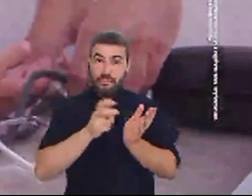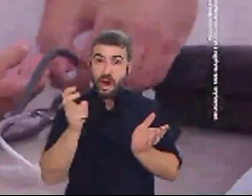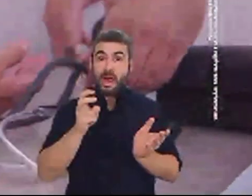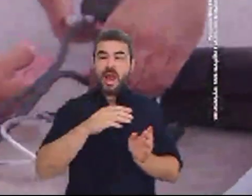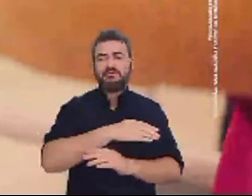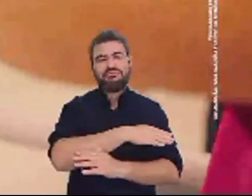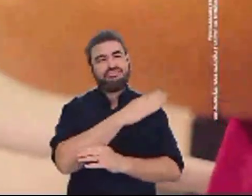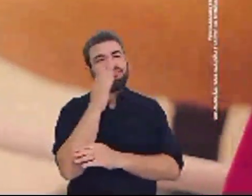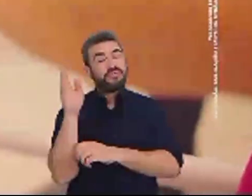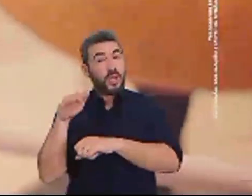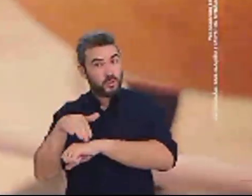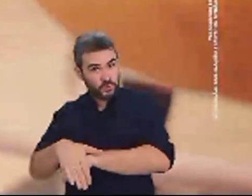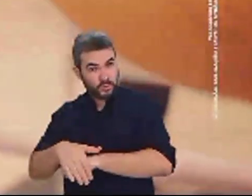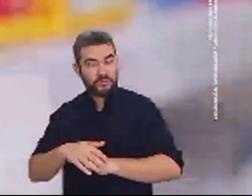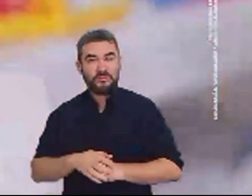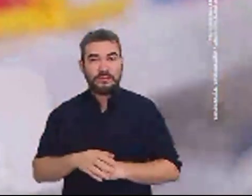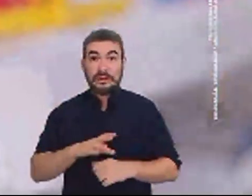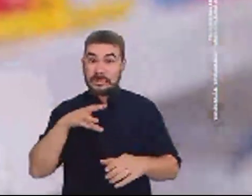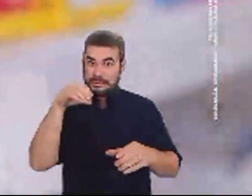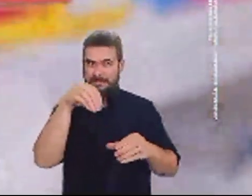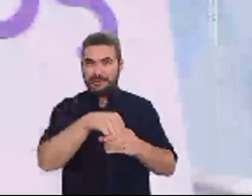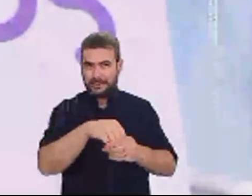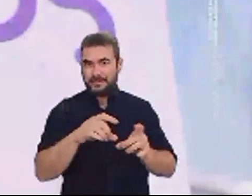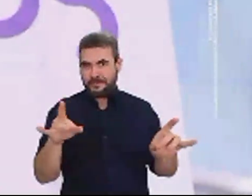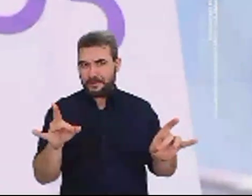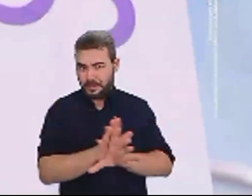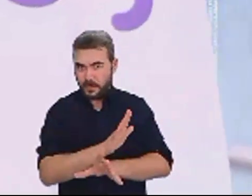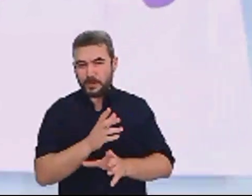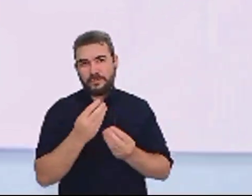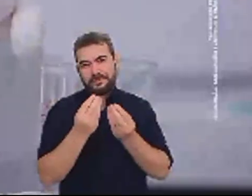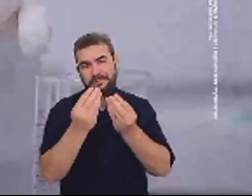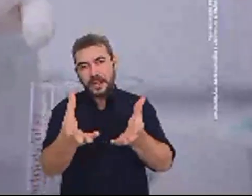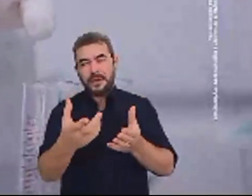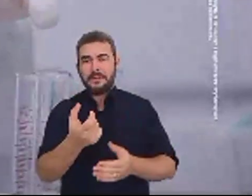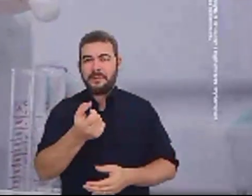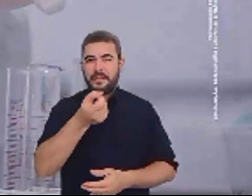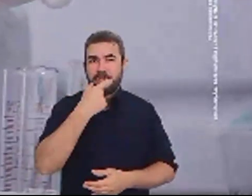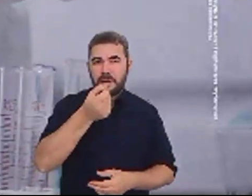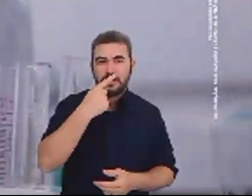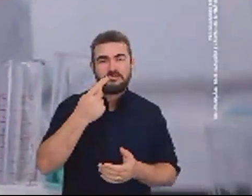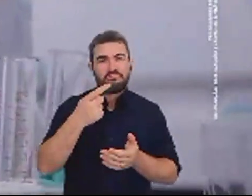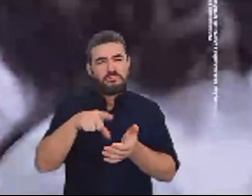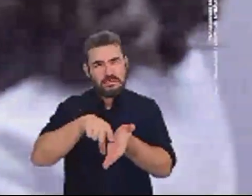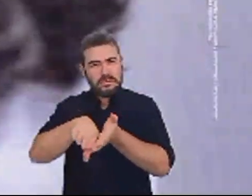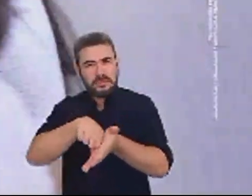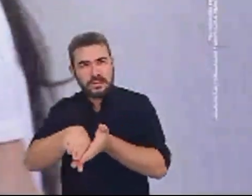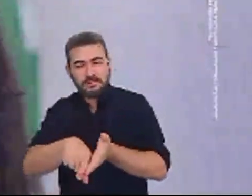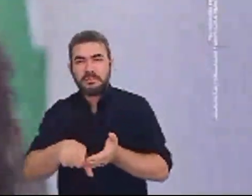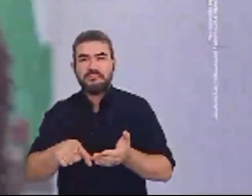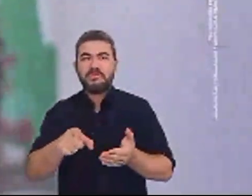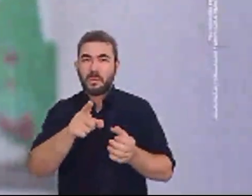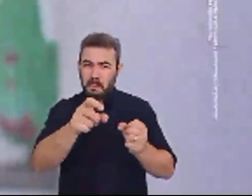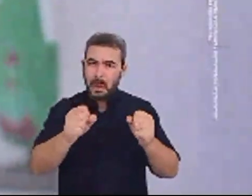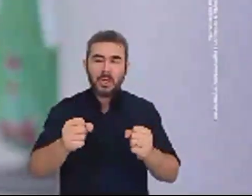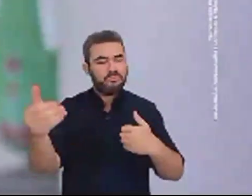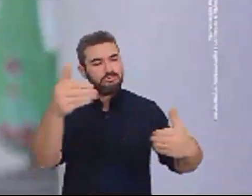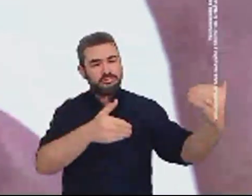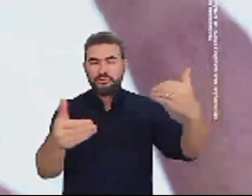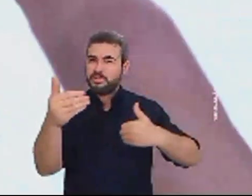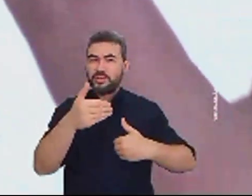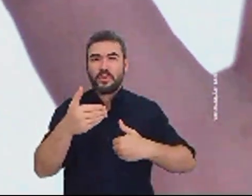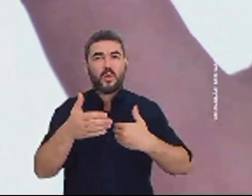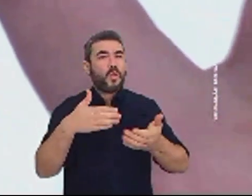médicos enfermeiros assistentes de enfermagem medicamentos e exames para atender a população na hora que elas